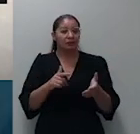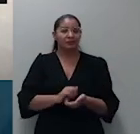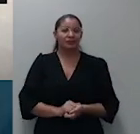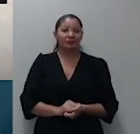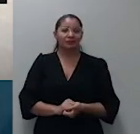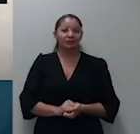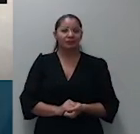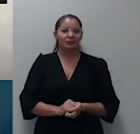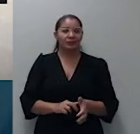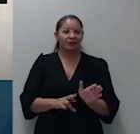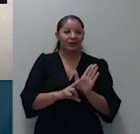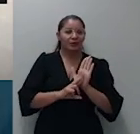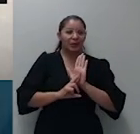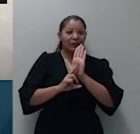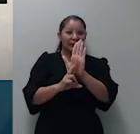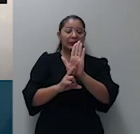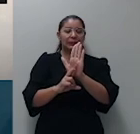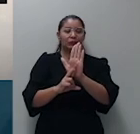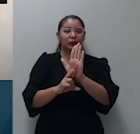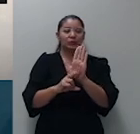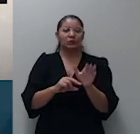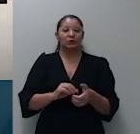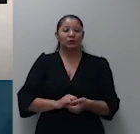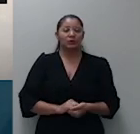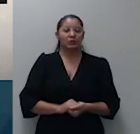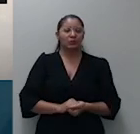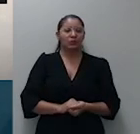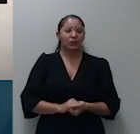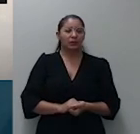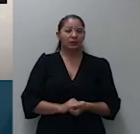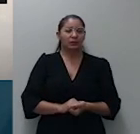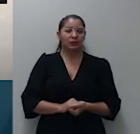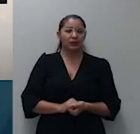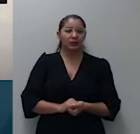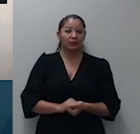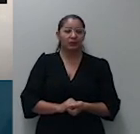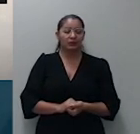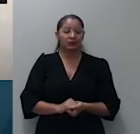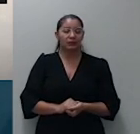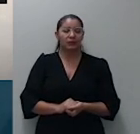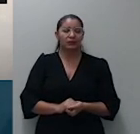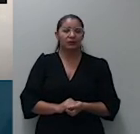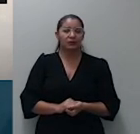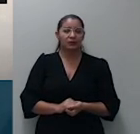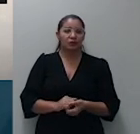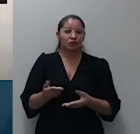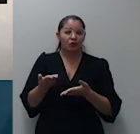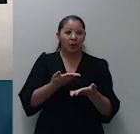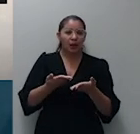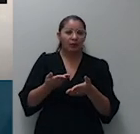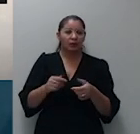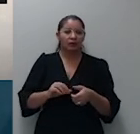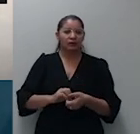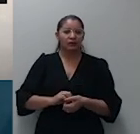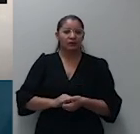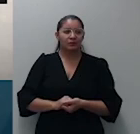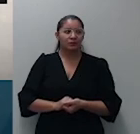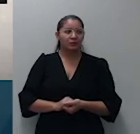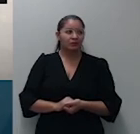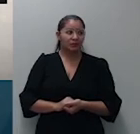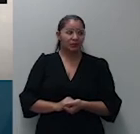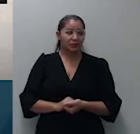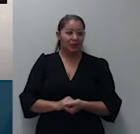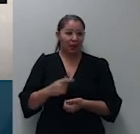não constitui requisito intrínseco para que se possa cobrar do emitente a dívida constante em cárcula, porém,